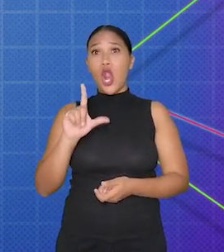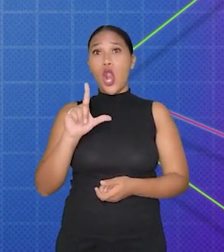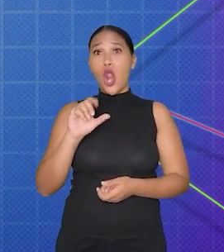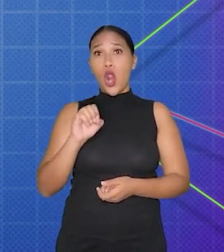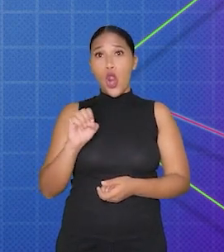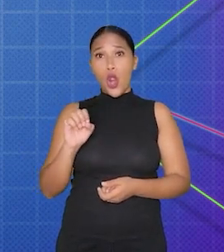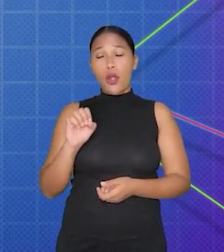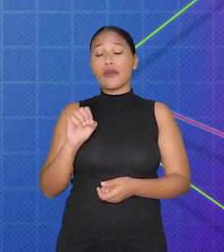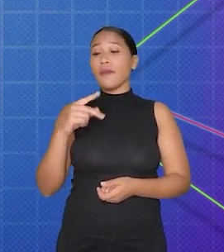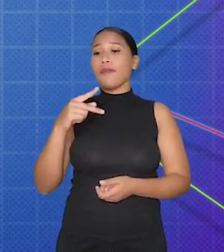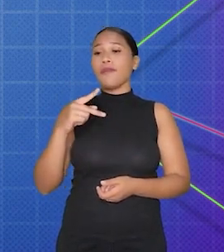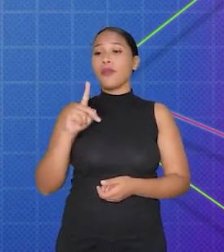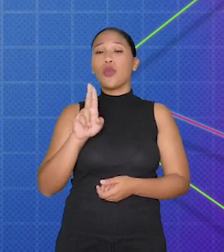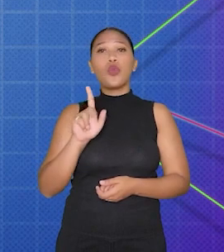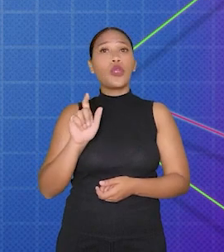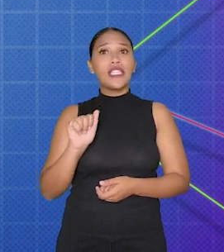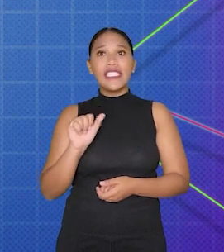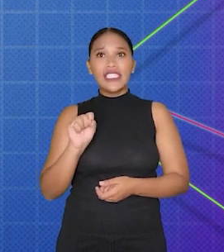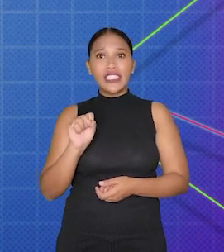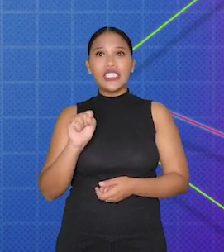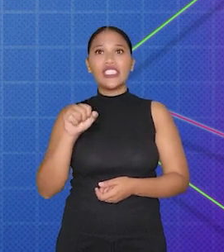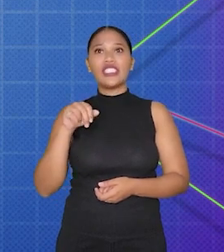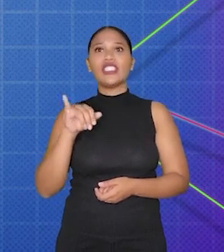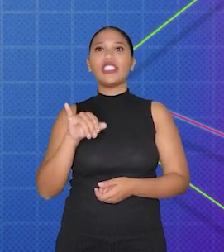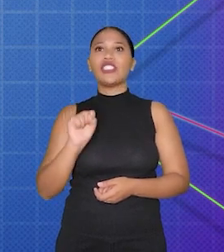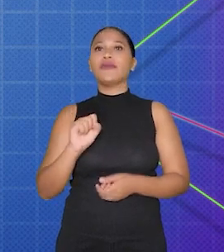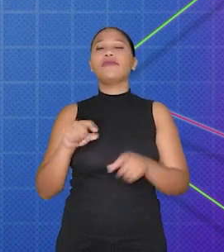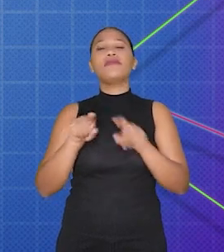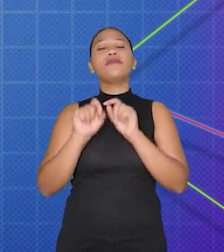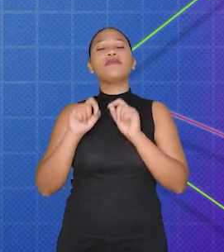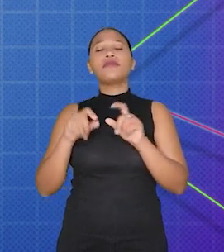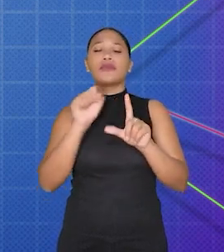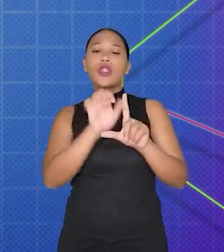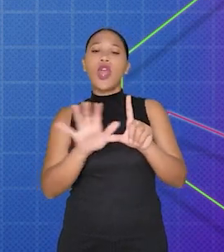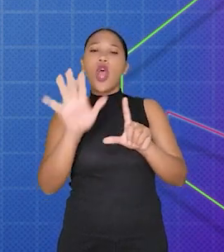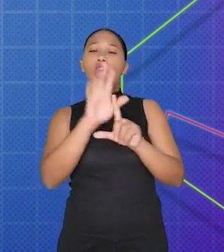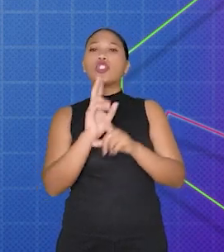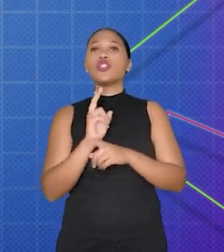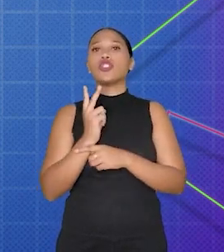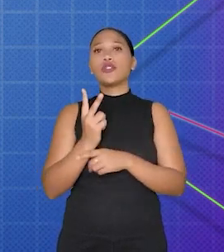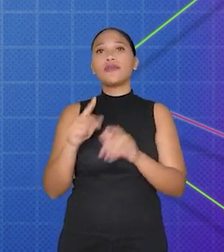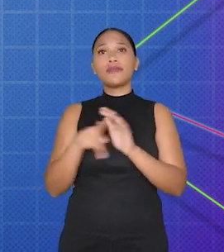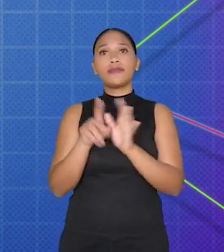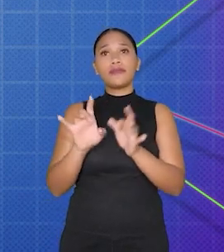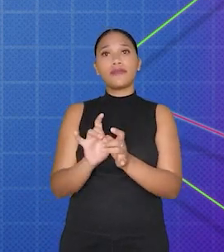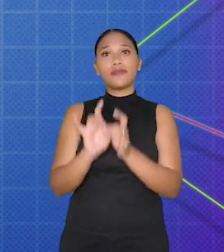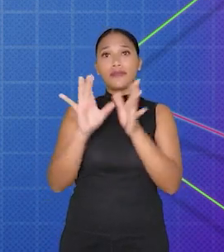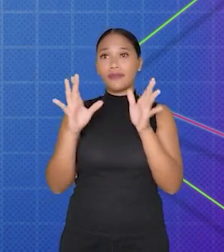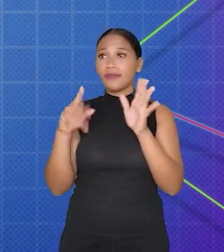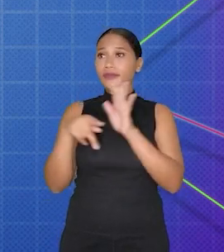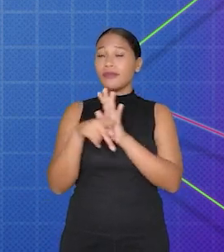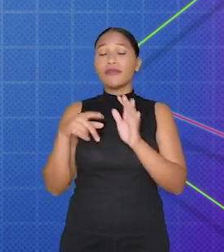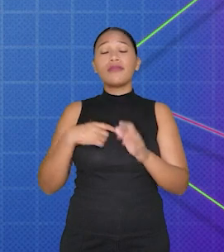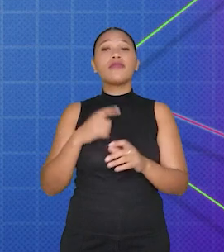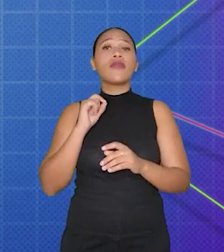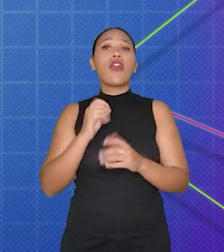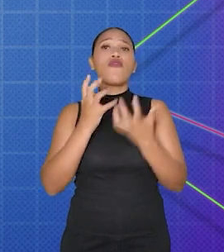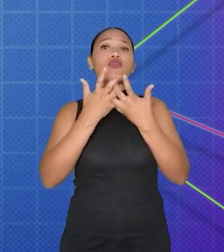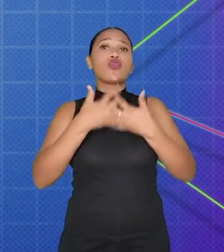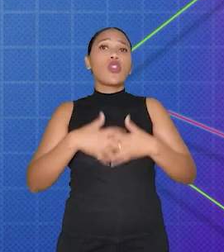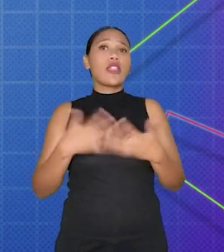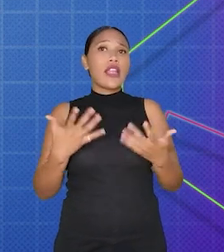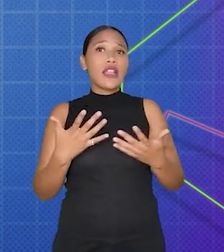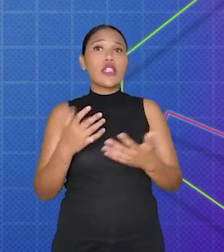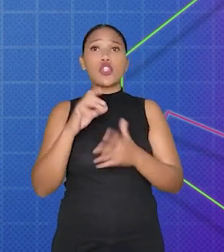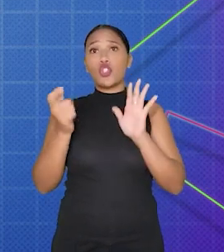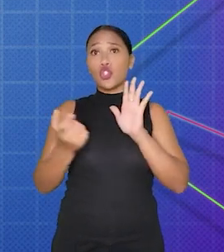Plugins. Os plugins são recursos muito importantes no Construct 2 que permitem que os desenvolvedores personalizem e expandam as